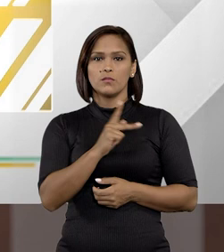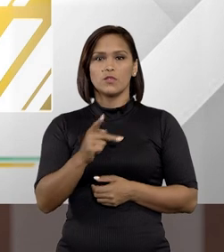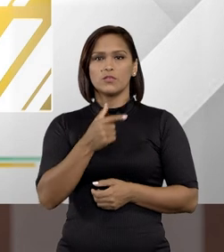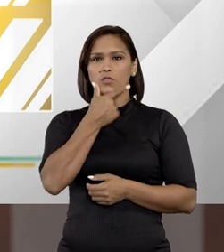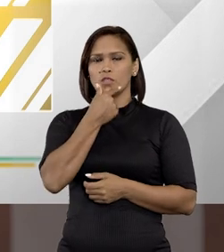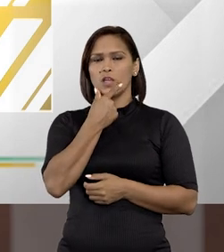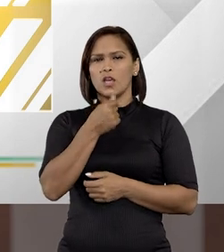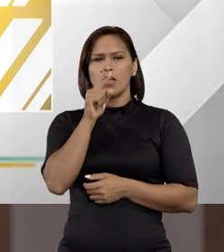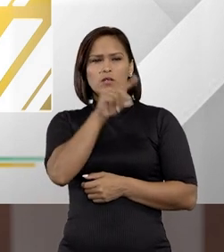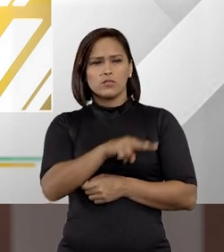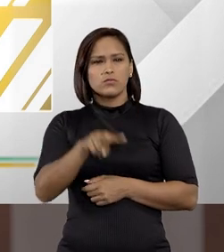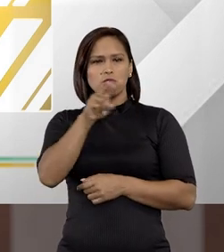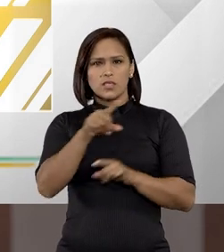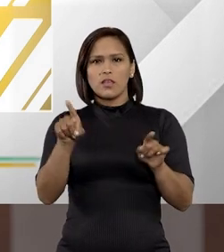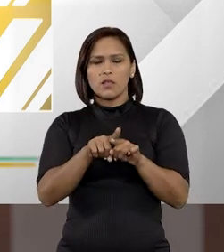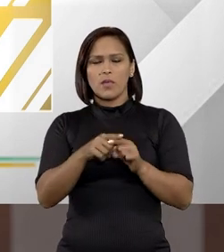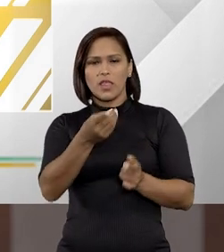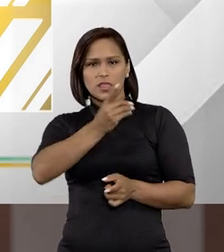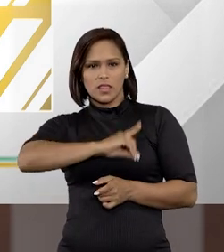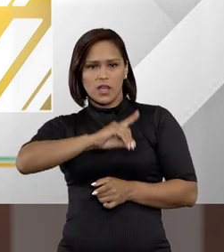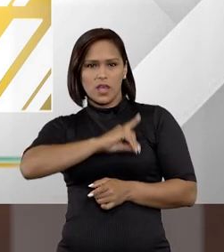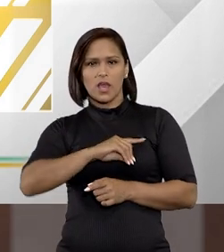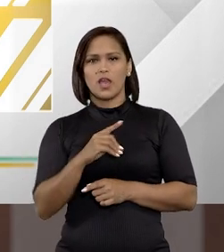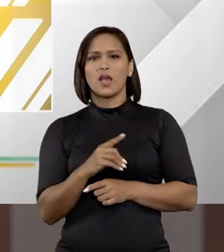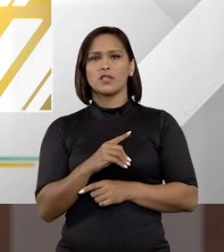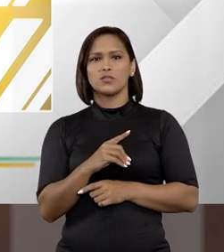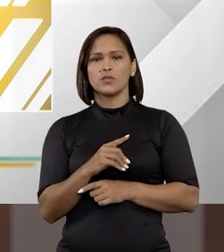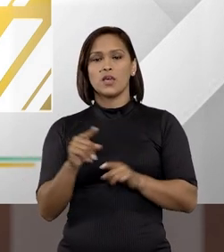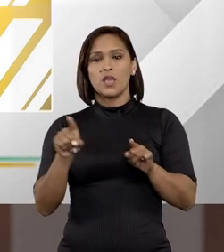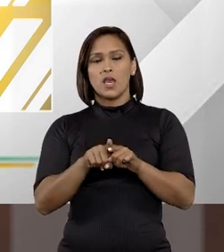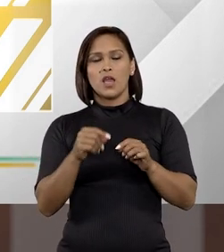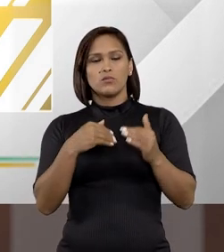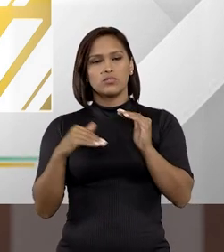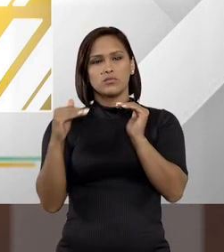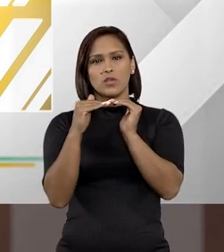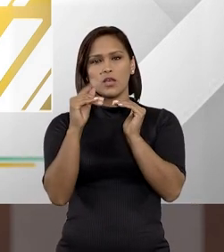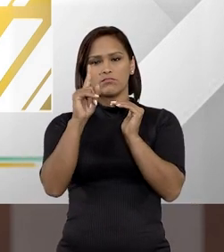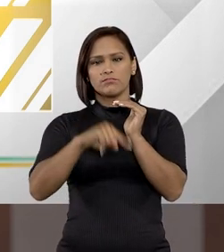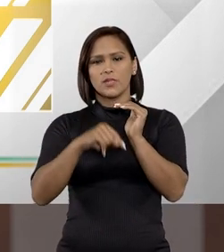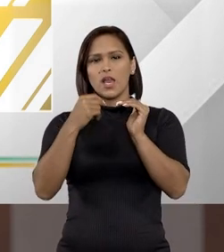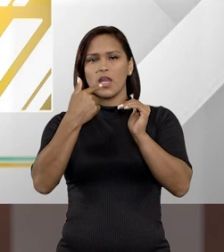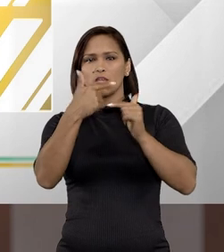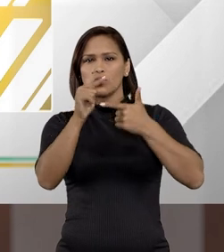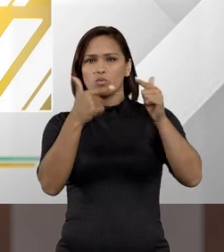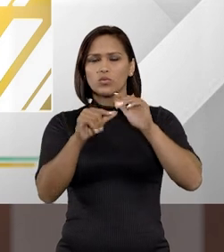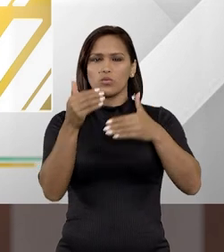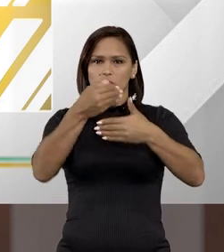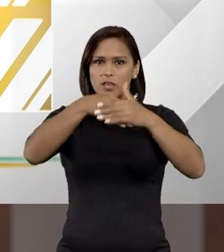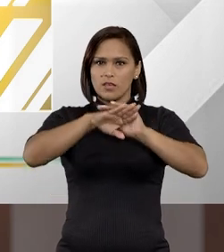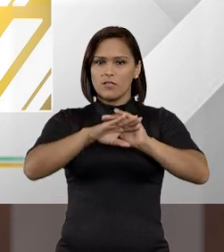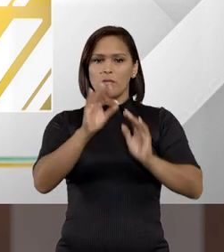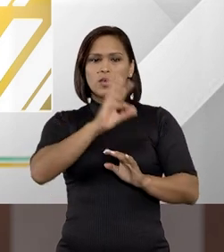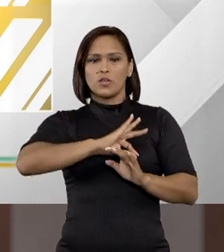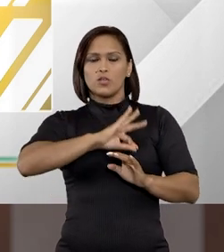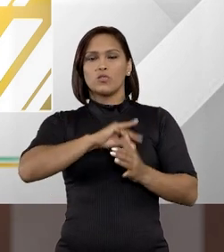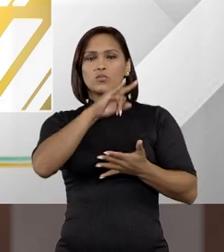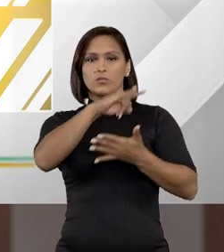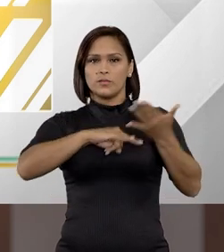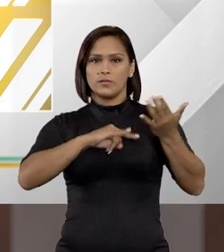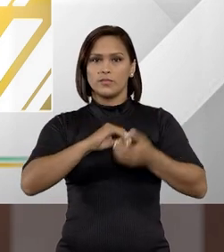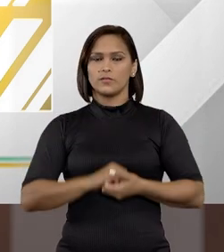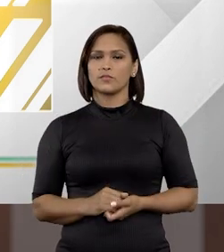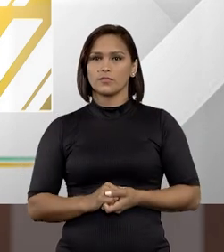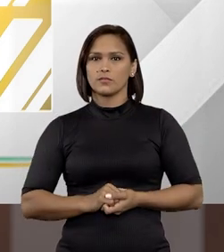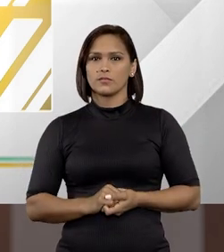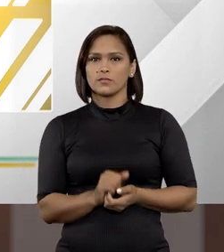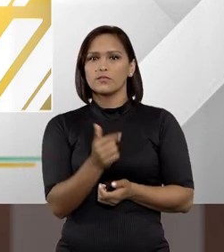Professor Eduardo, você que é também, né, delegado de polícia, alguma coisa a acrescentar em relação a essa questão aí do arquivamento do inquérito policial?